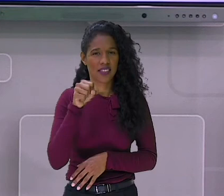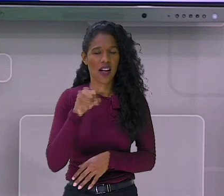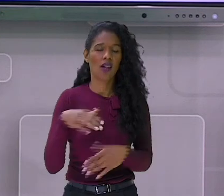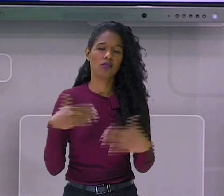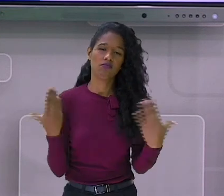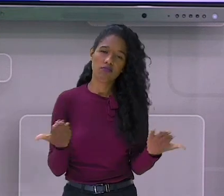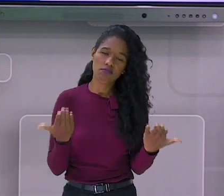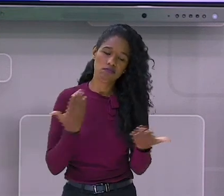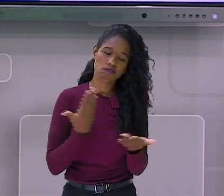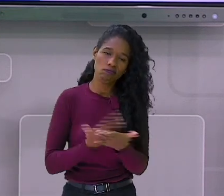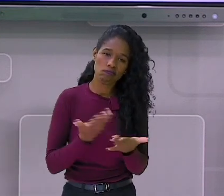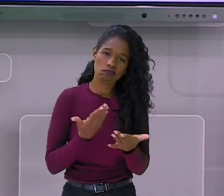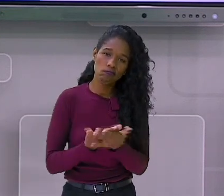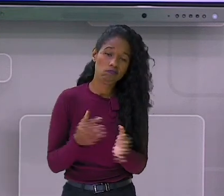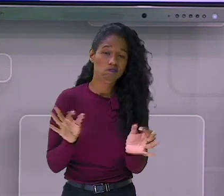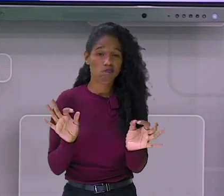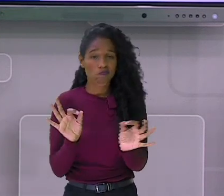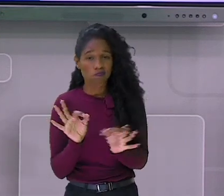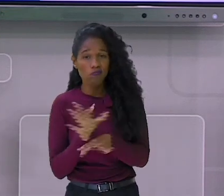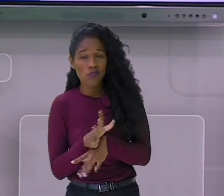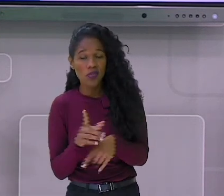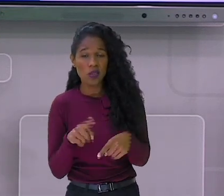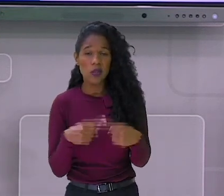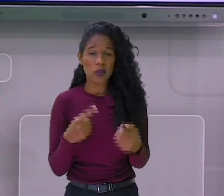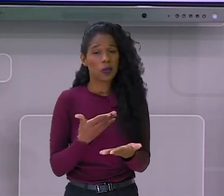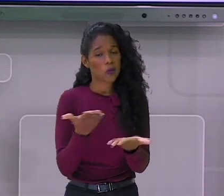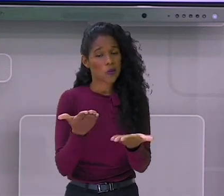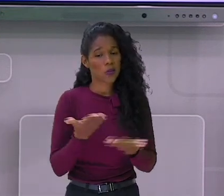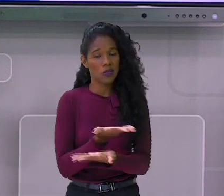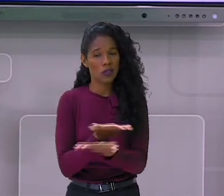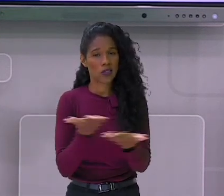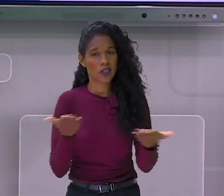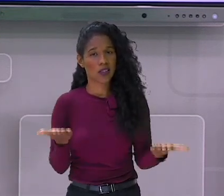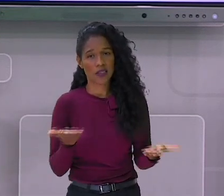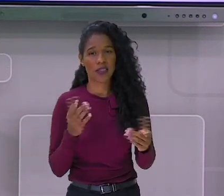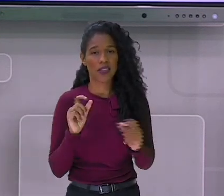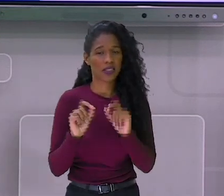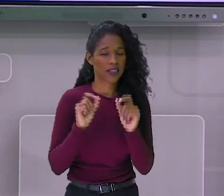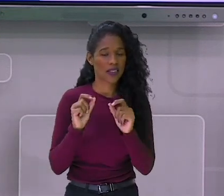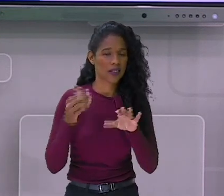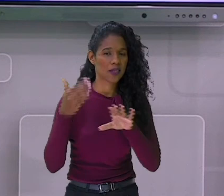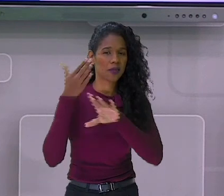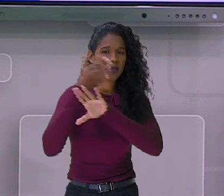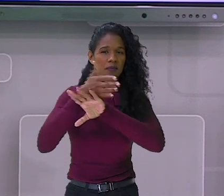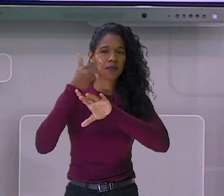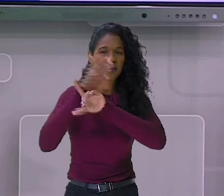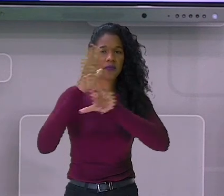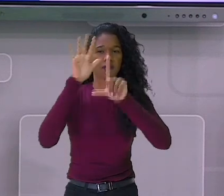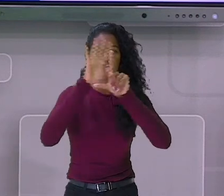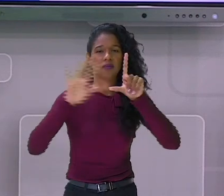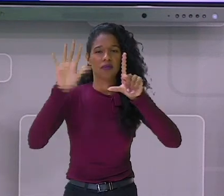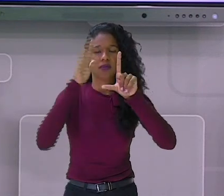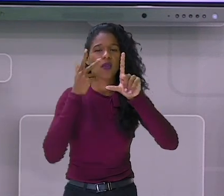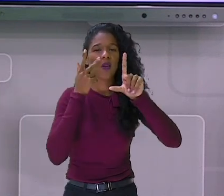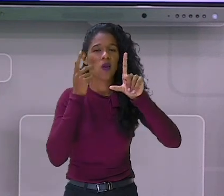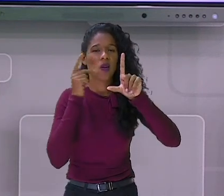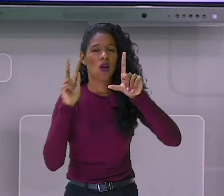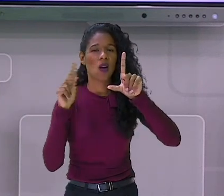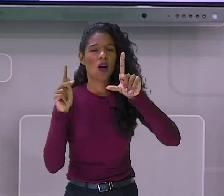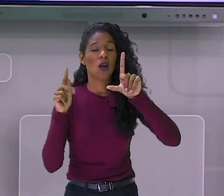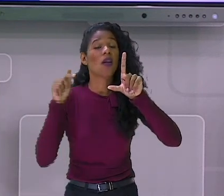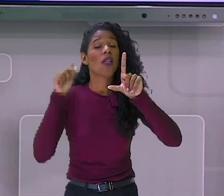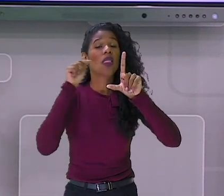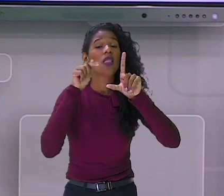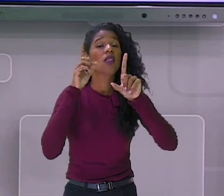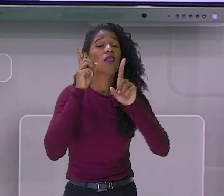chegando ao fim. Mas agora, eu convido vocês a acessarem a plataforma SMEDGV, onde lá